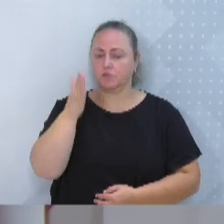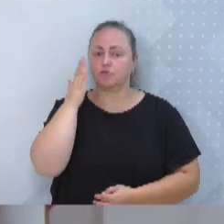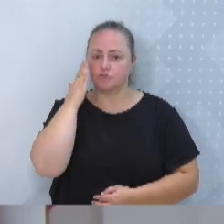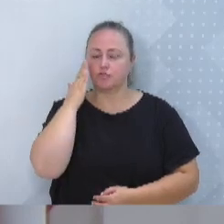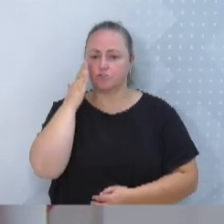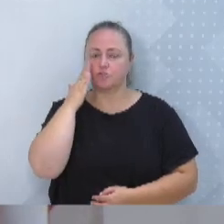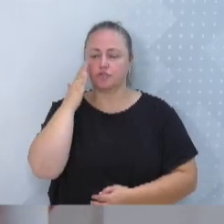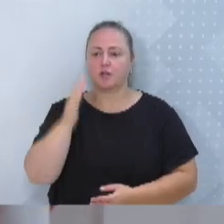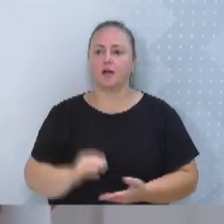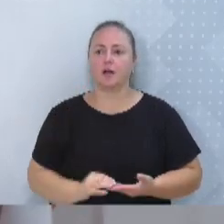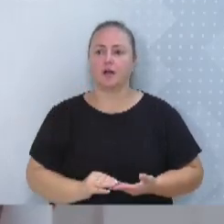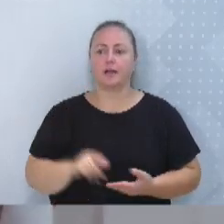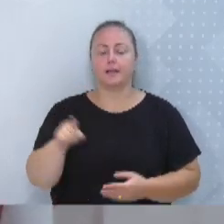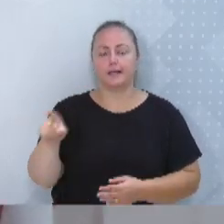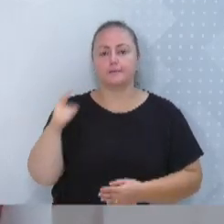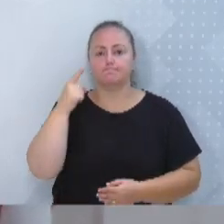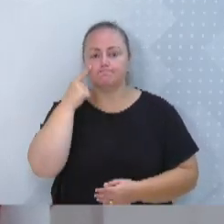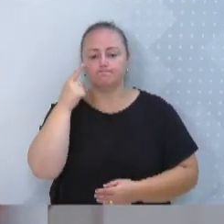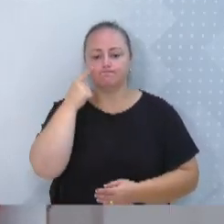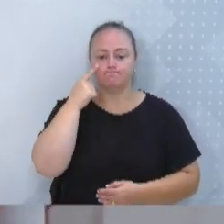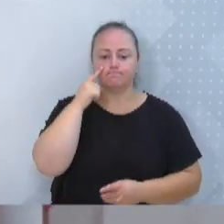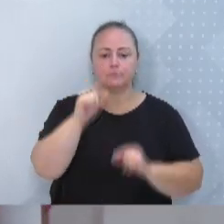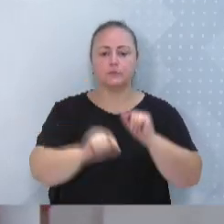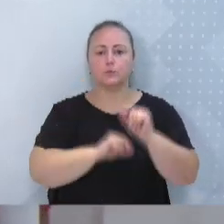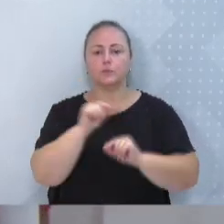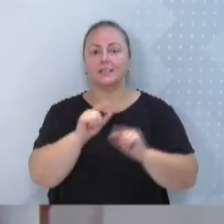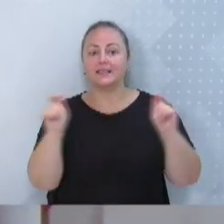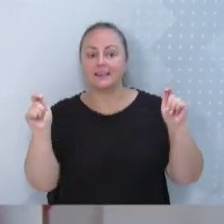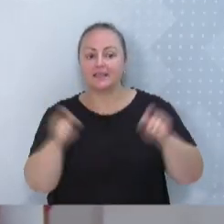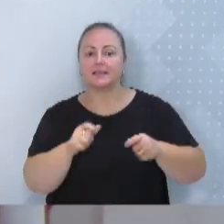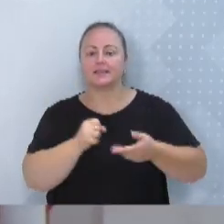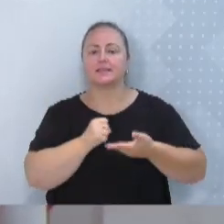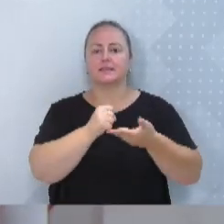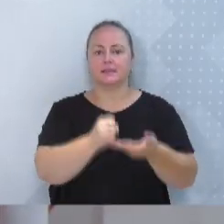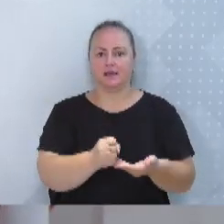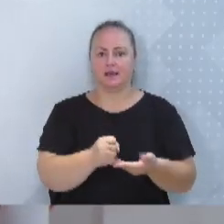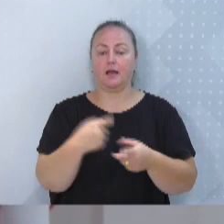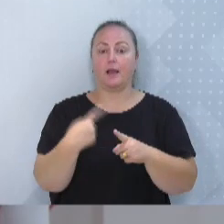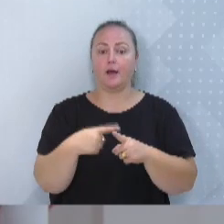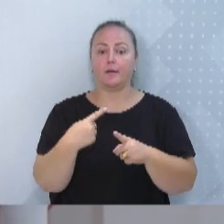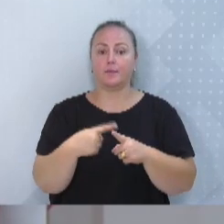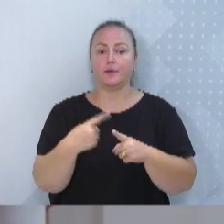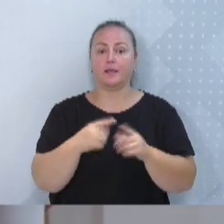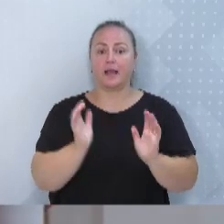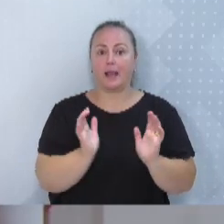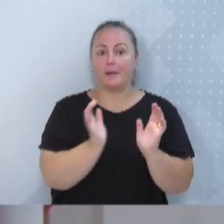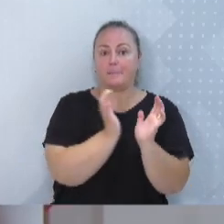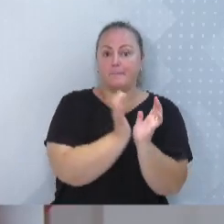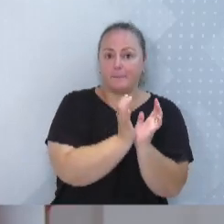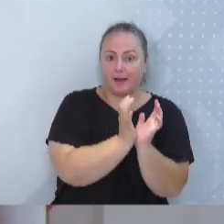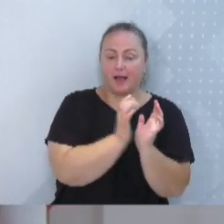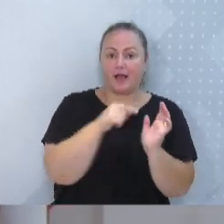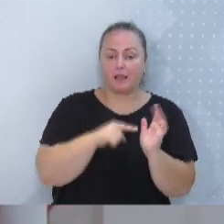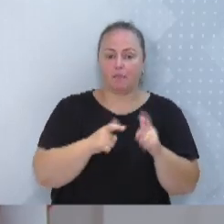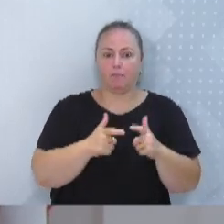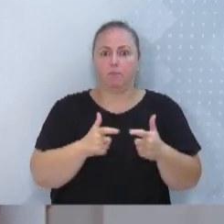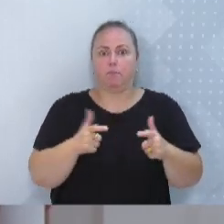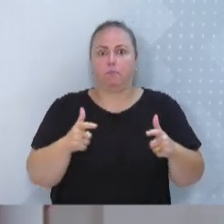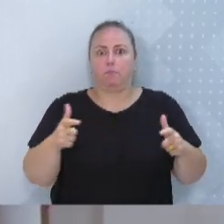e ela se comprometeu a verificar o que é possível fazer, porque a demanda da PAI está cada vez maior.